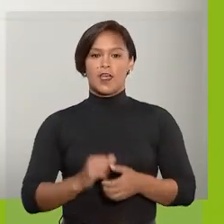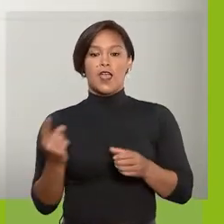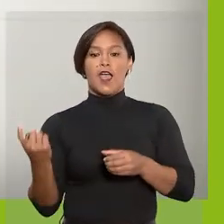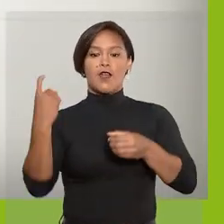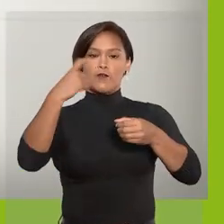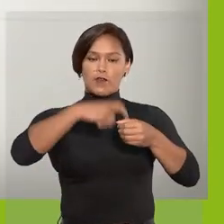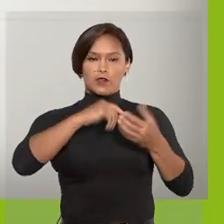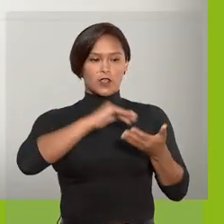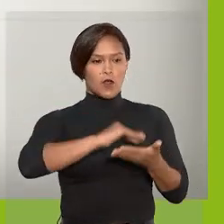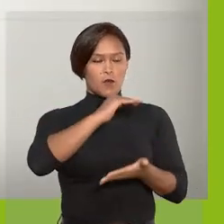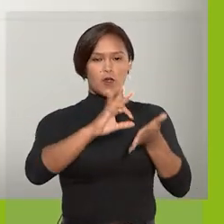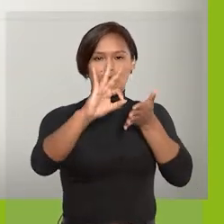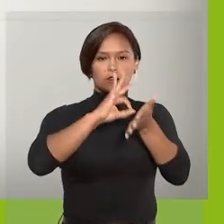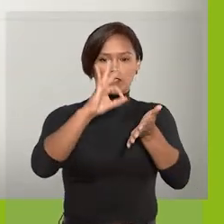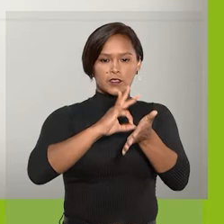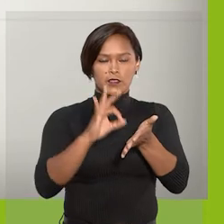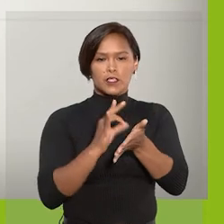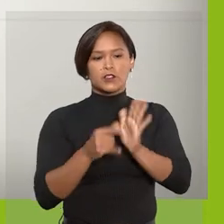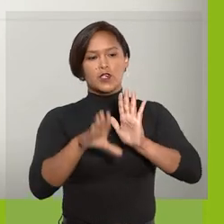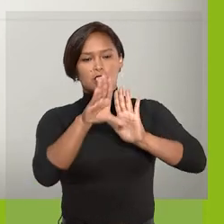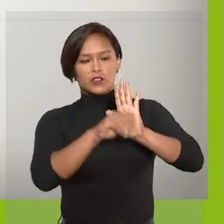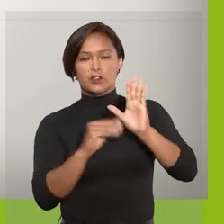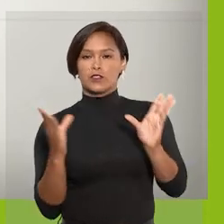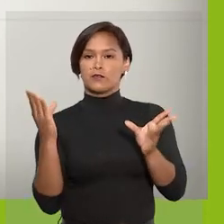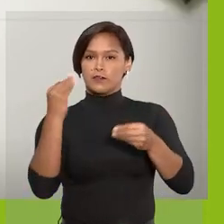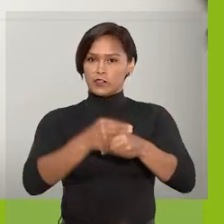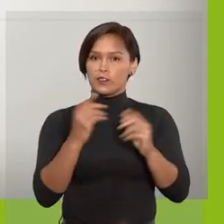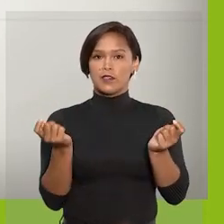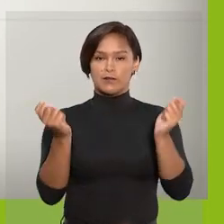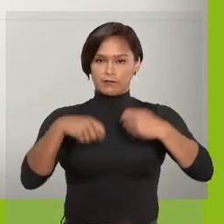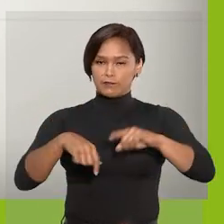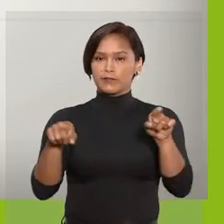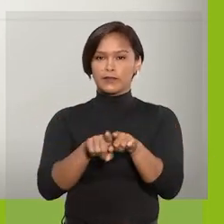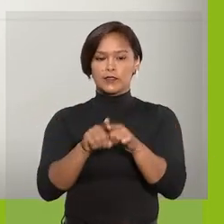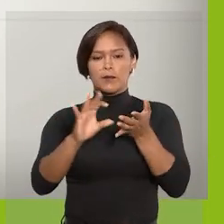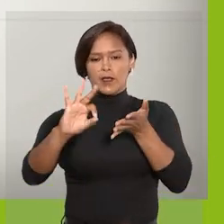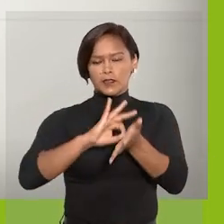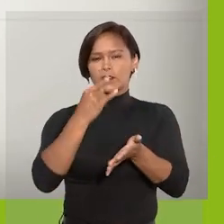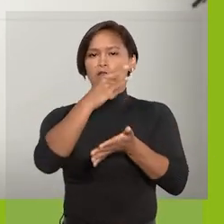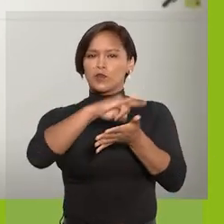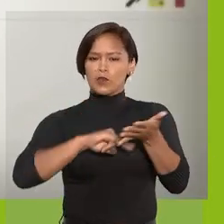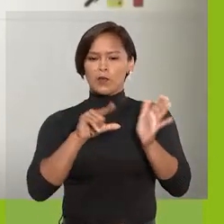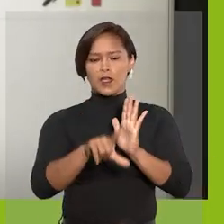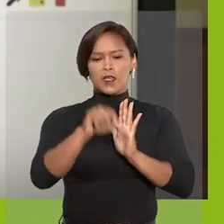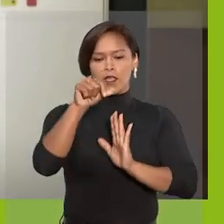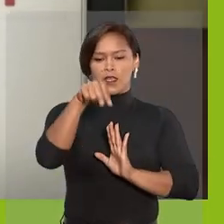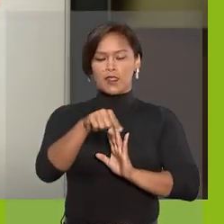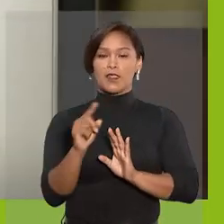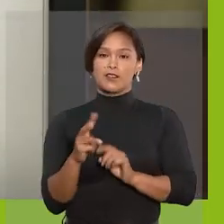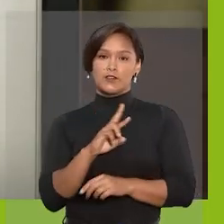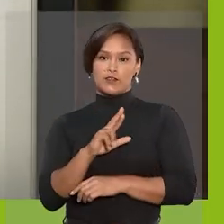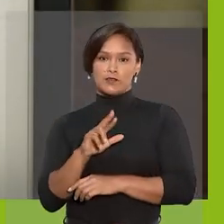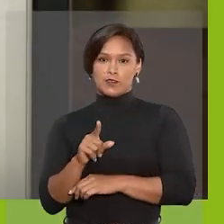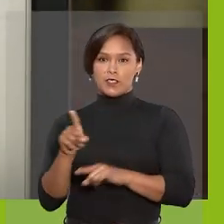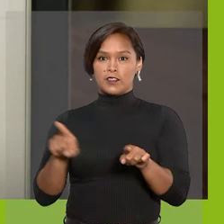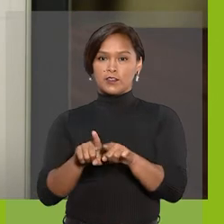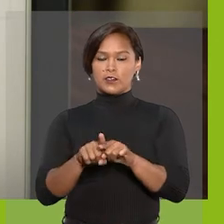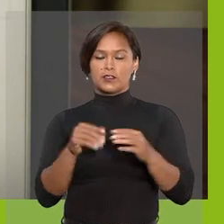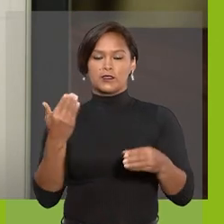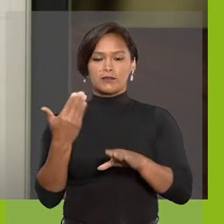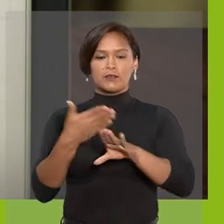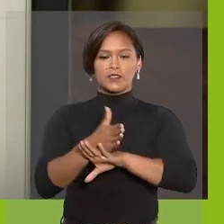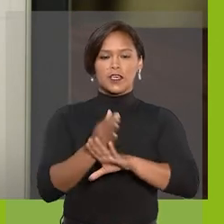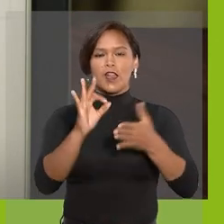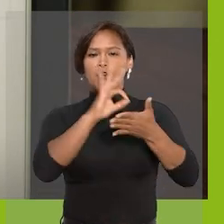voltar aos blocos de assinatura, clique em Fechar. É possível ainda assinar um documento clicando neste ícone e inserir